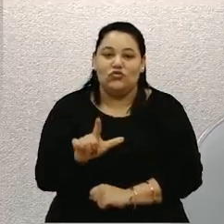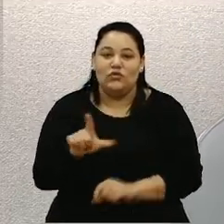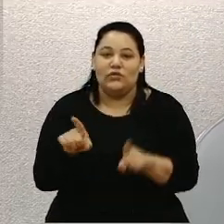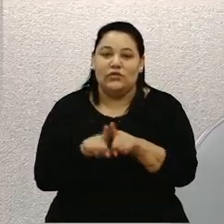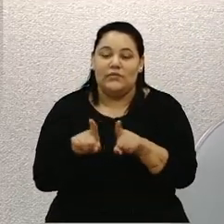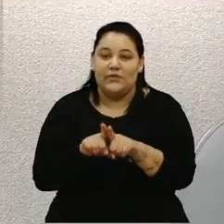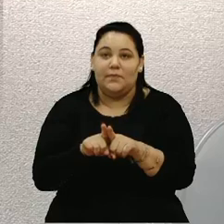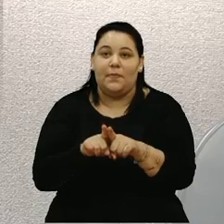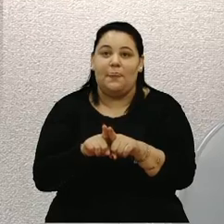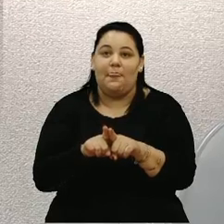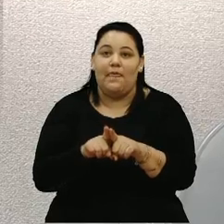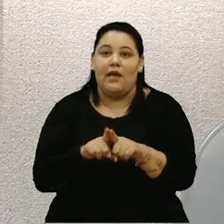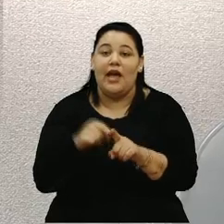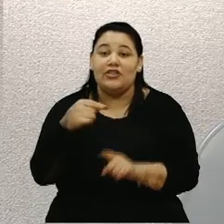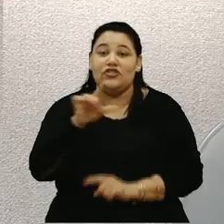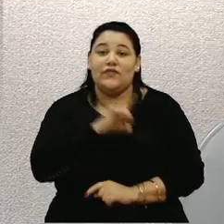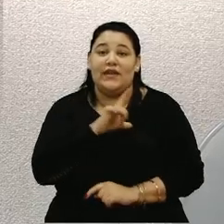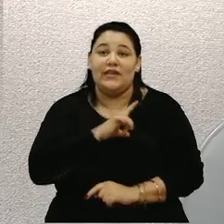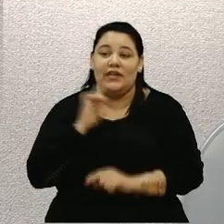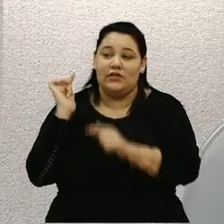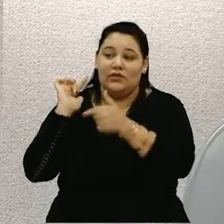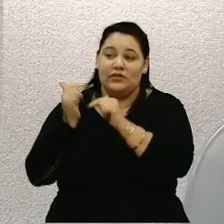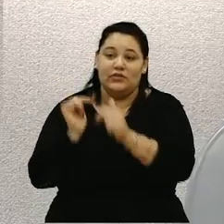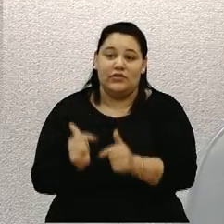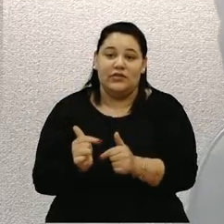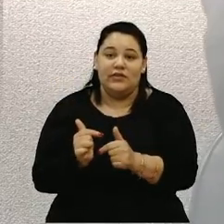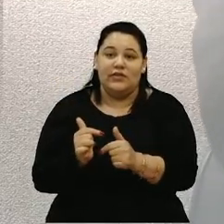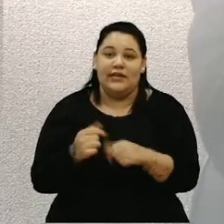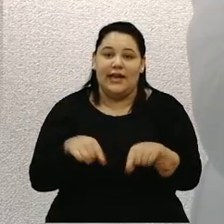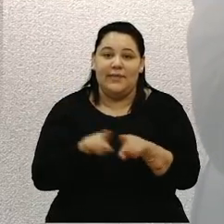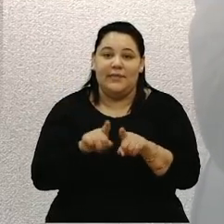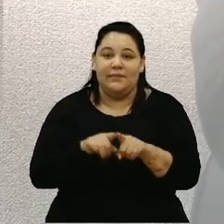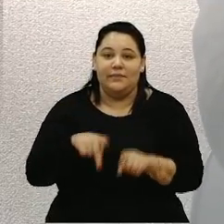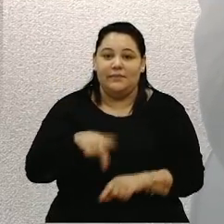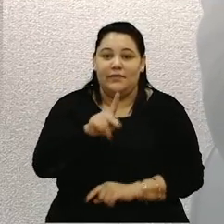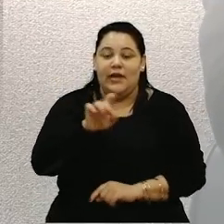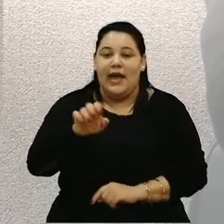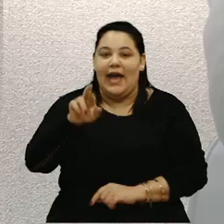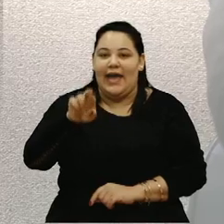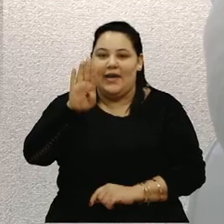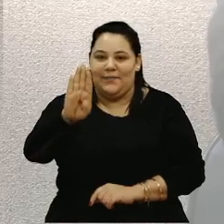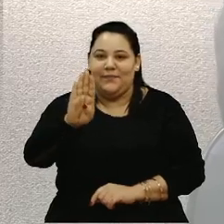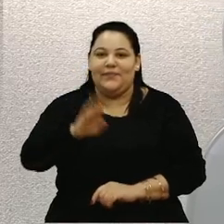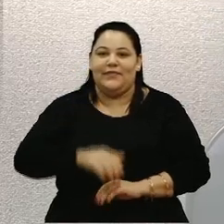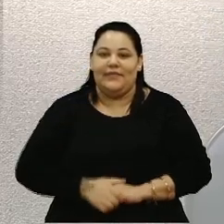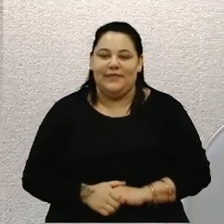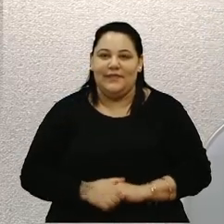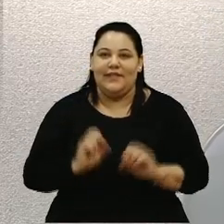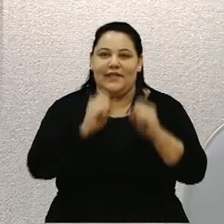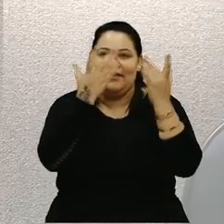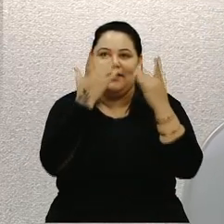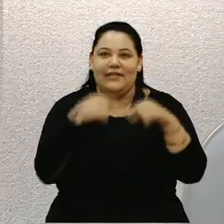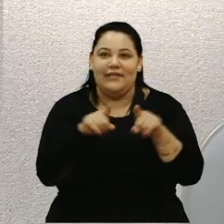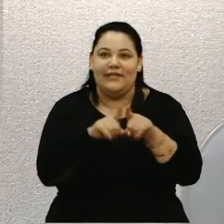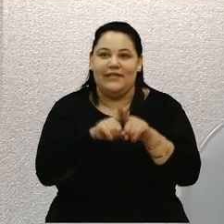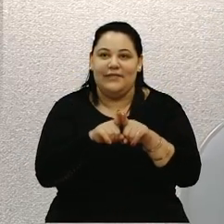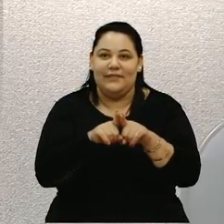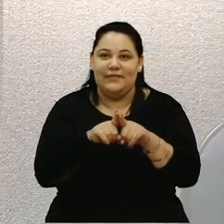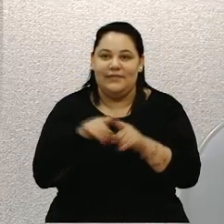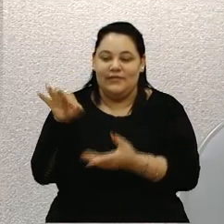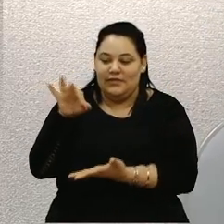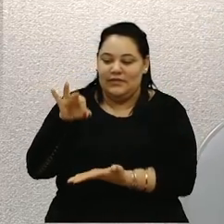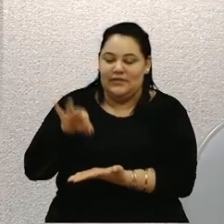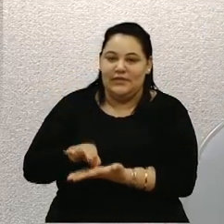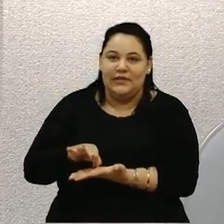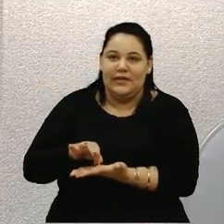então o tradicional Kerbfest no Salão da Comunidade de São Romédio, localizado ali na Rua Francisco Pesce, no